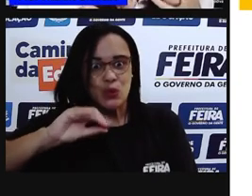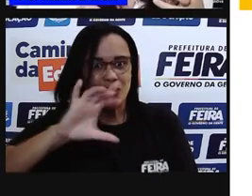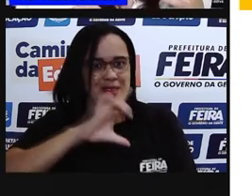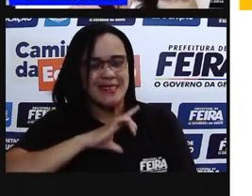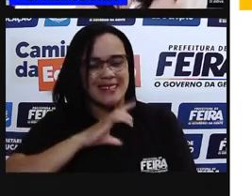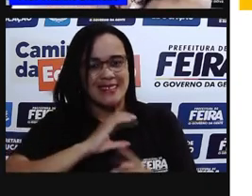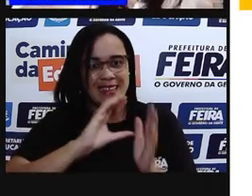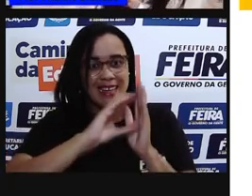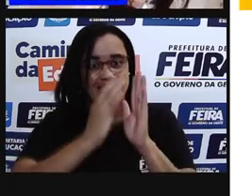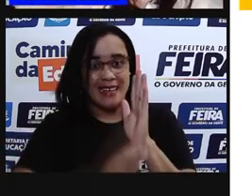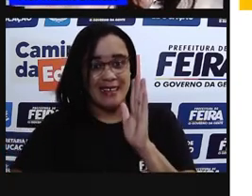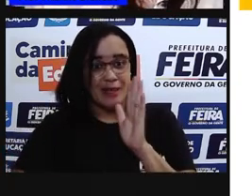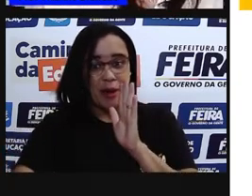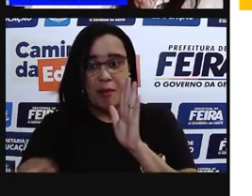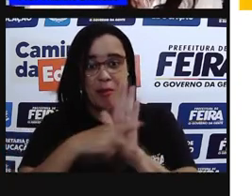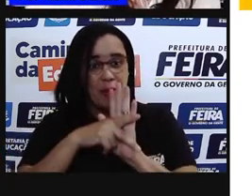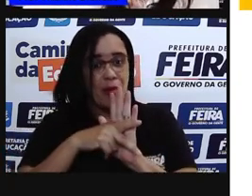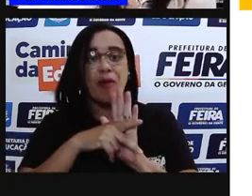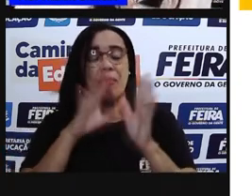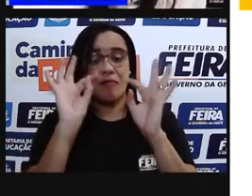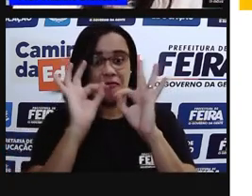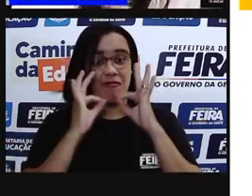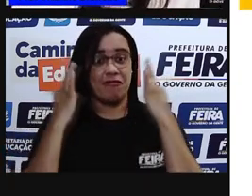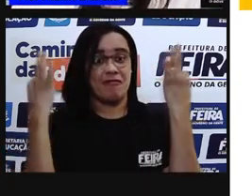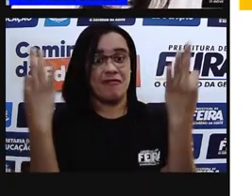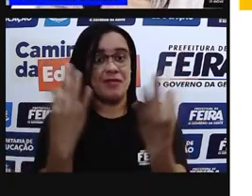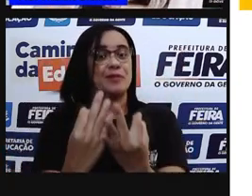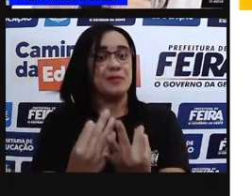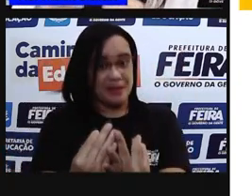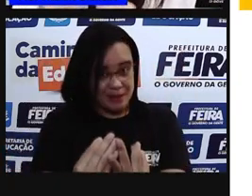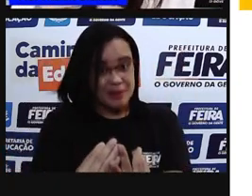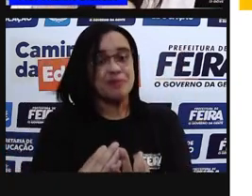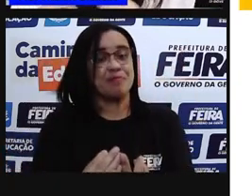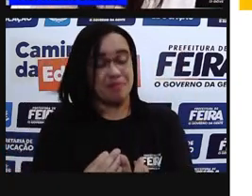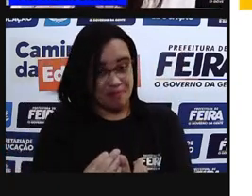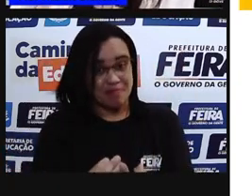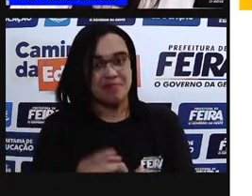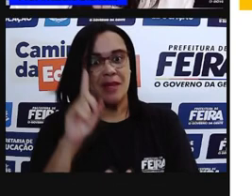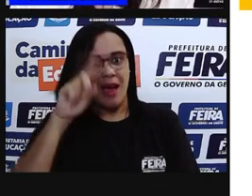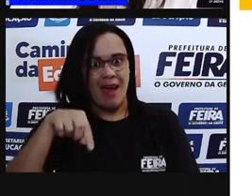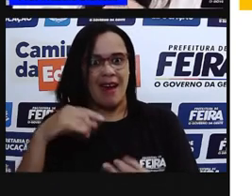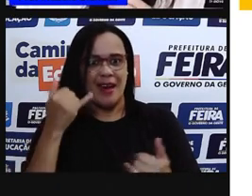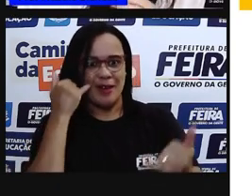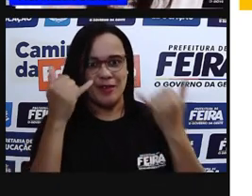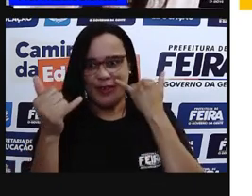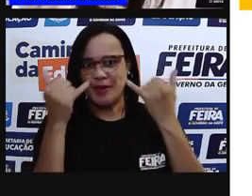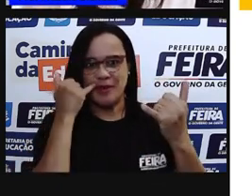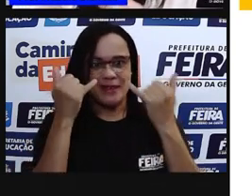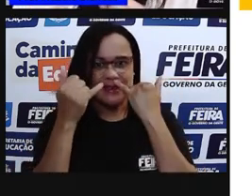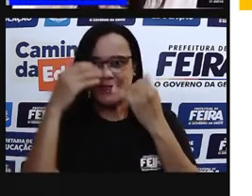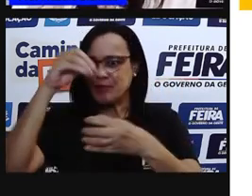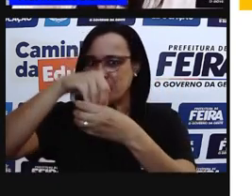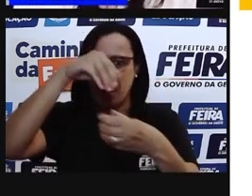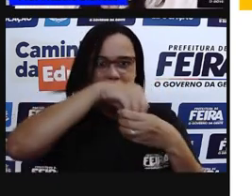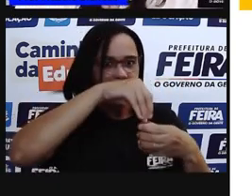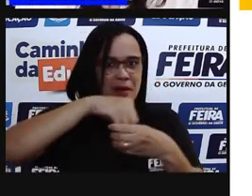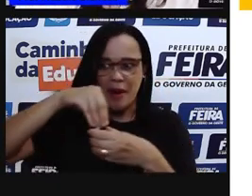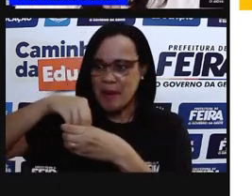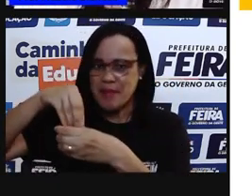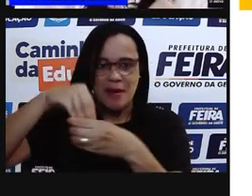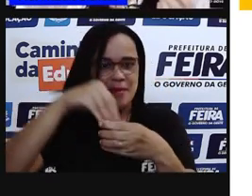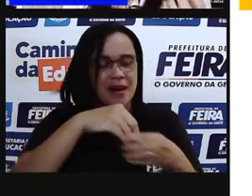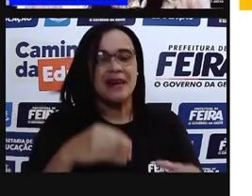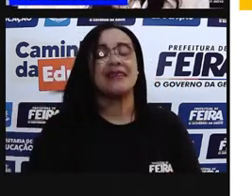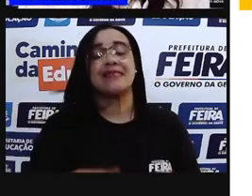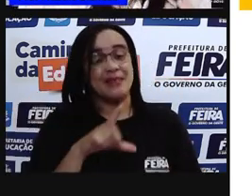ao invés da gente dizer informações, a gente vai falar que a gente tem caracteres. Que a gente tem características.